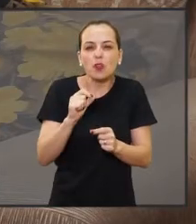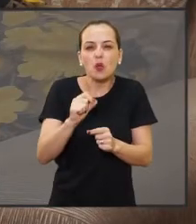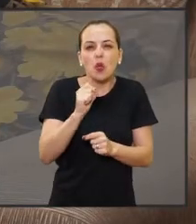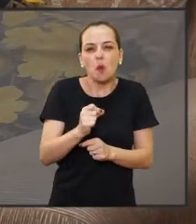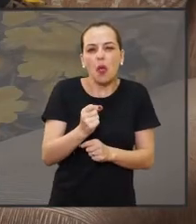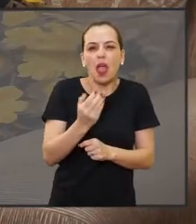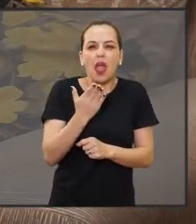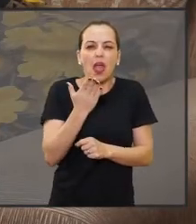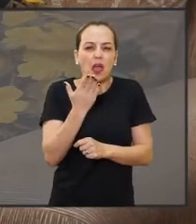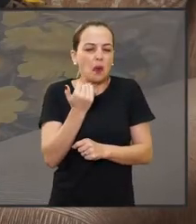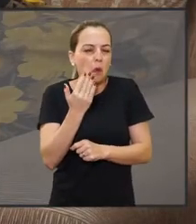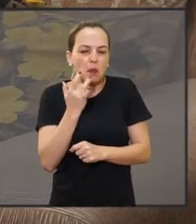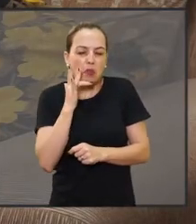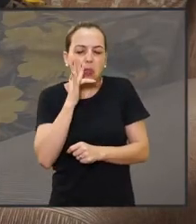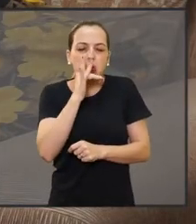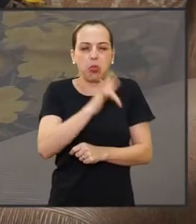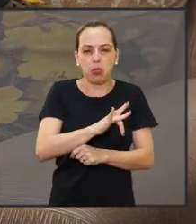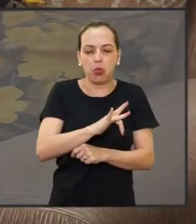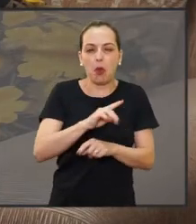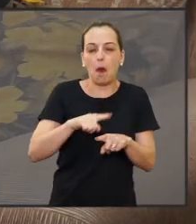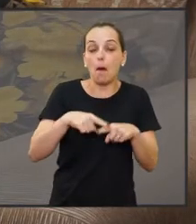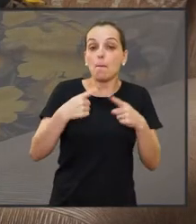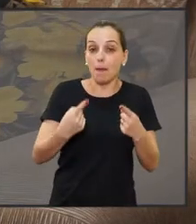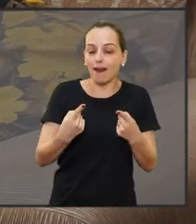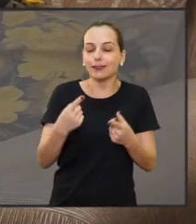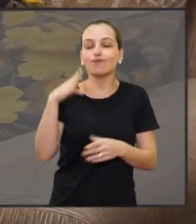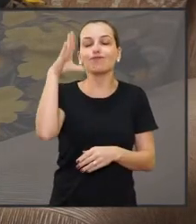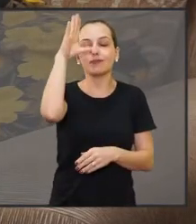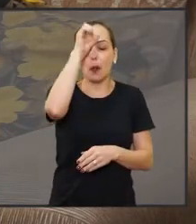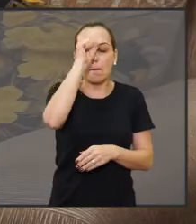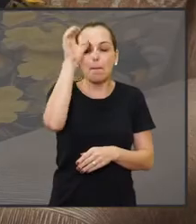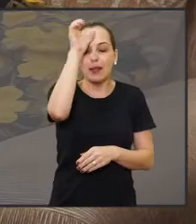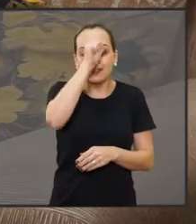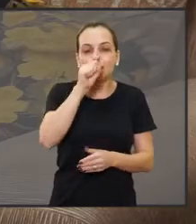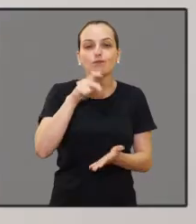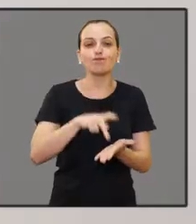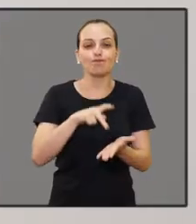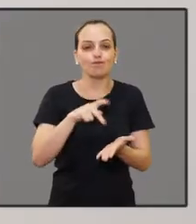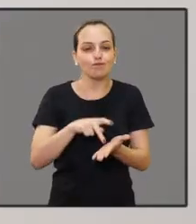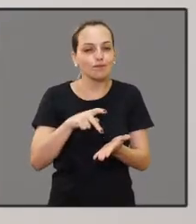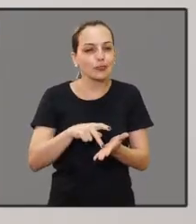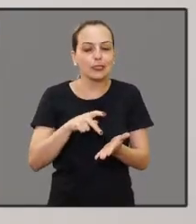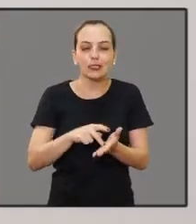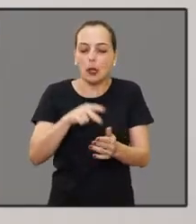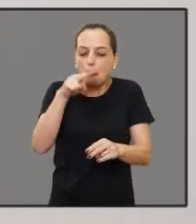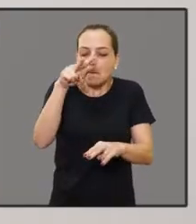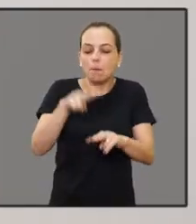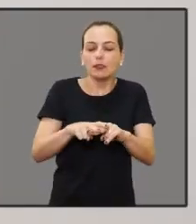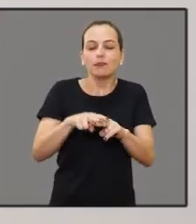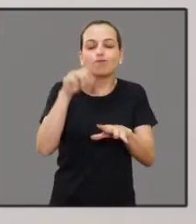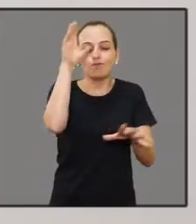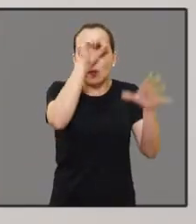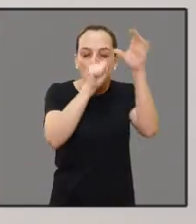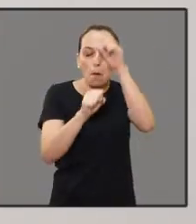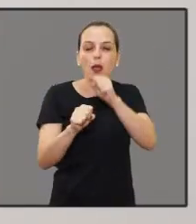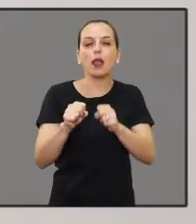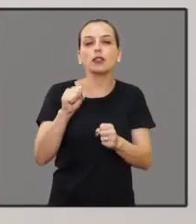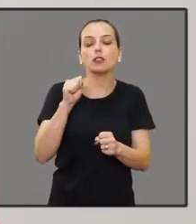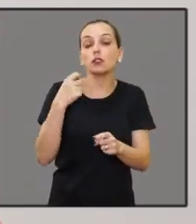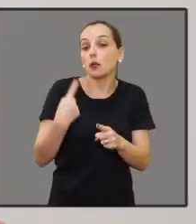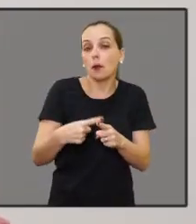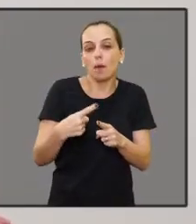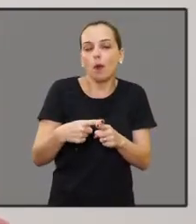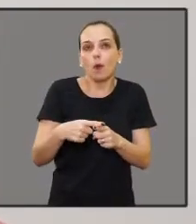aperto, a comida é horrível. Mas você aprende muito, num lugar desse você aprende muito porque